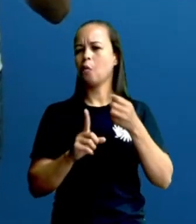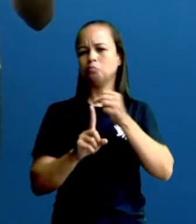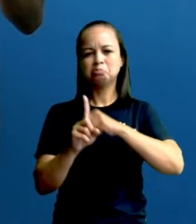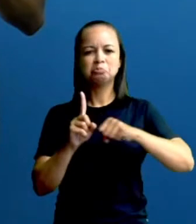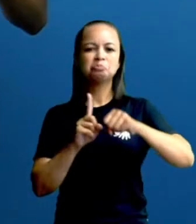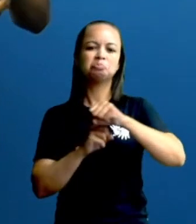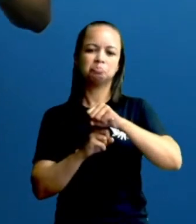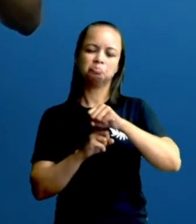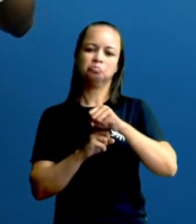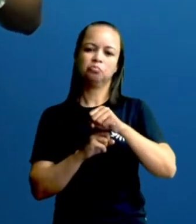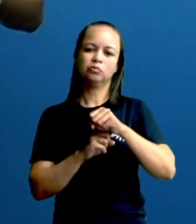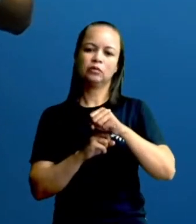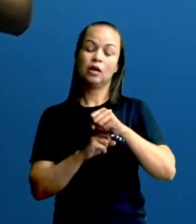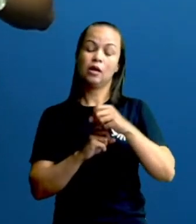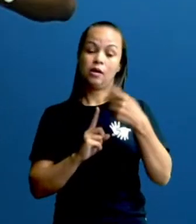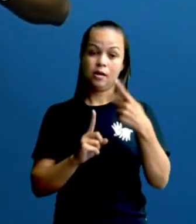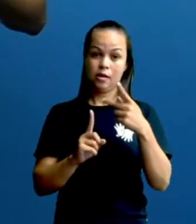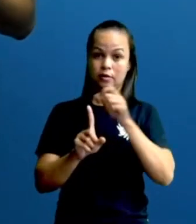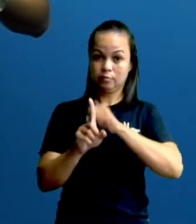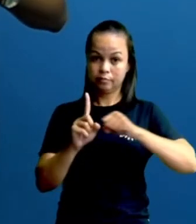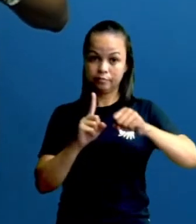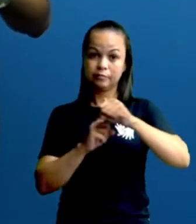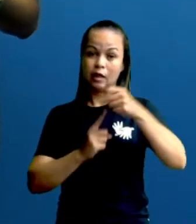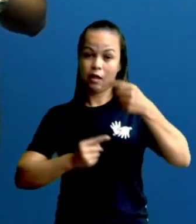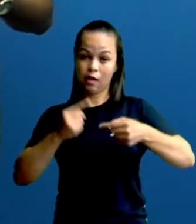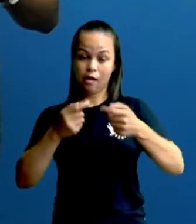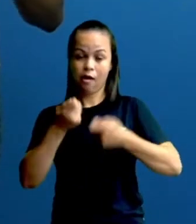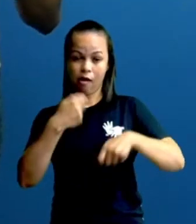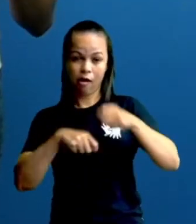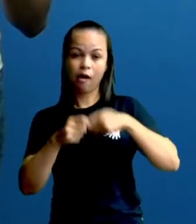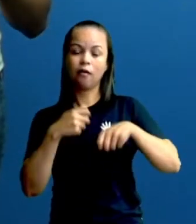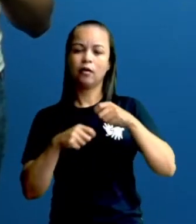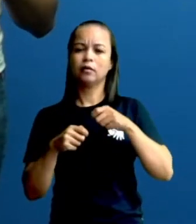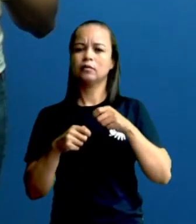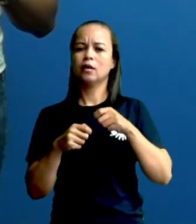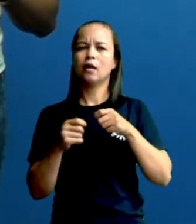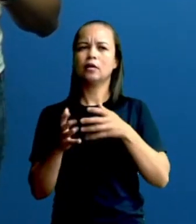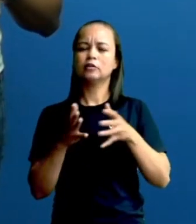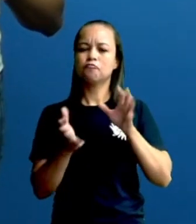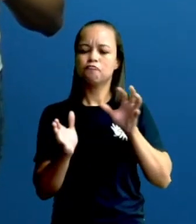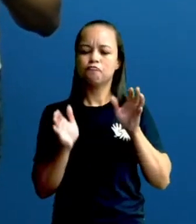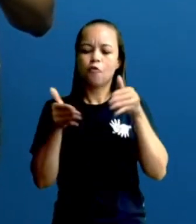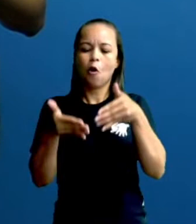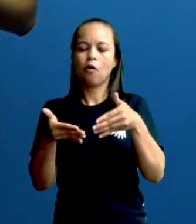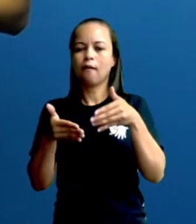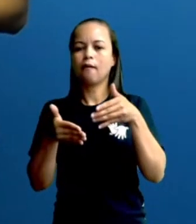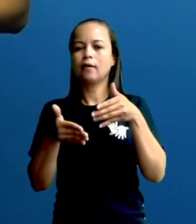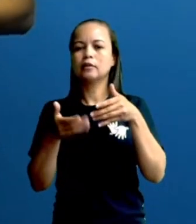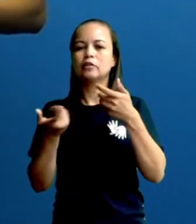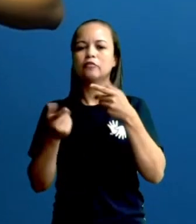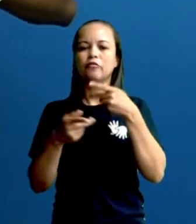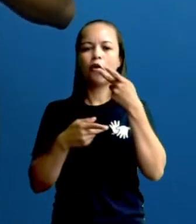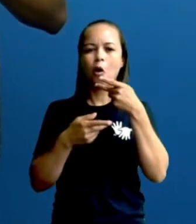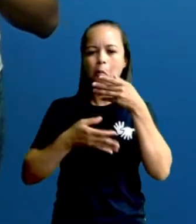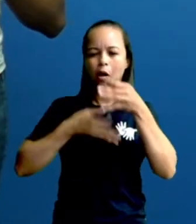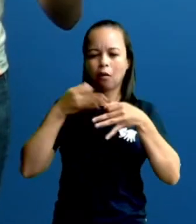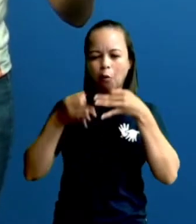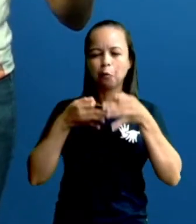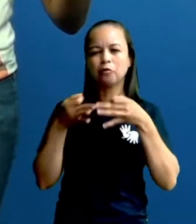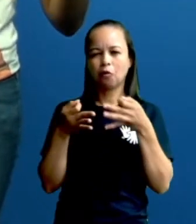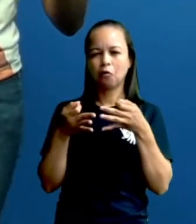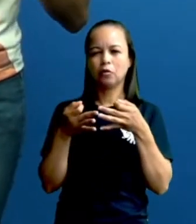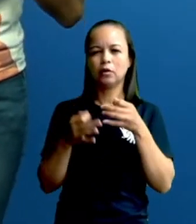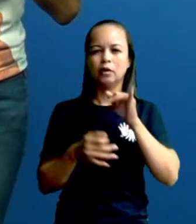E esse meio social aí, essa política e essa economia, está sendo focada de forma irônica, tá?